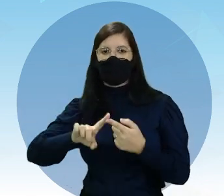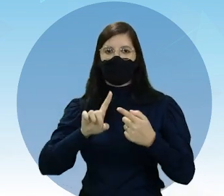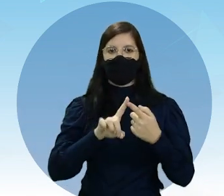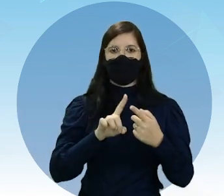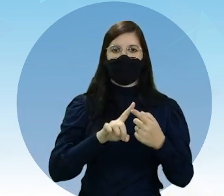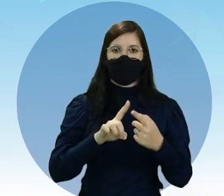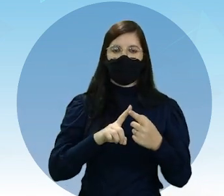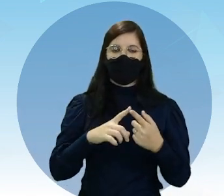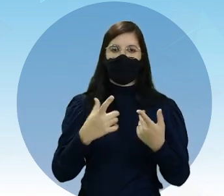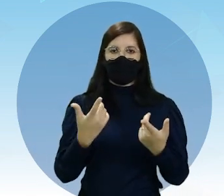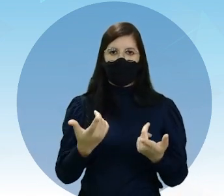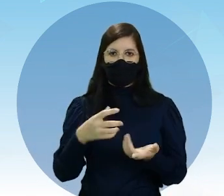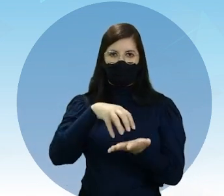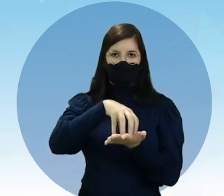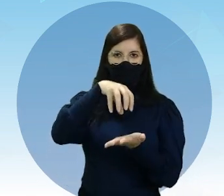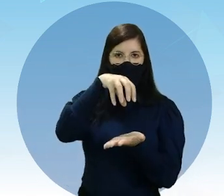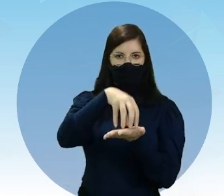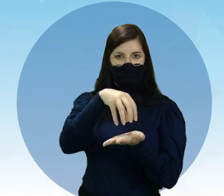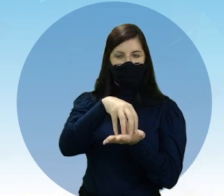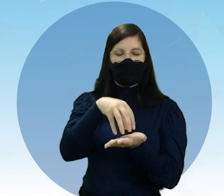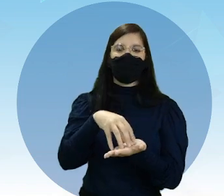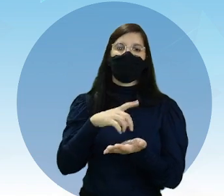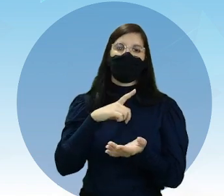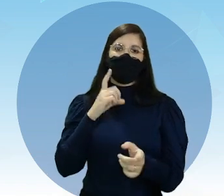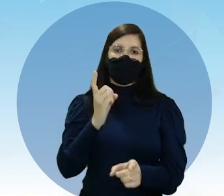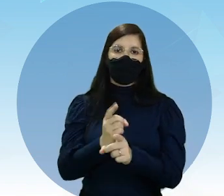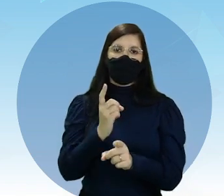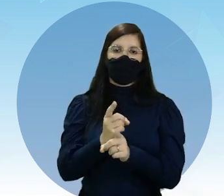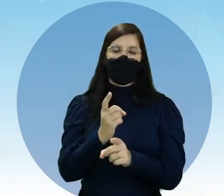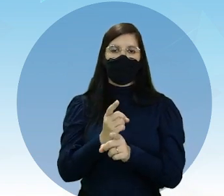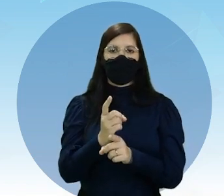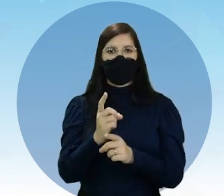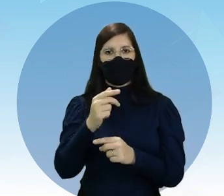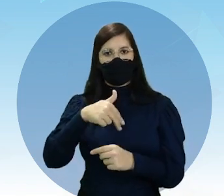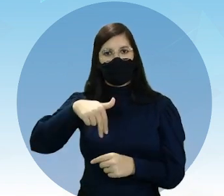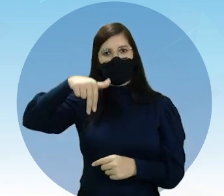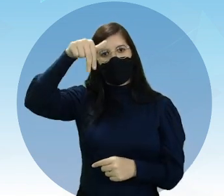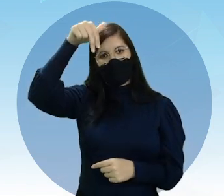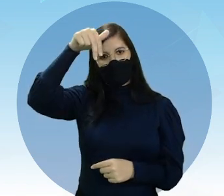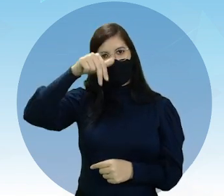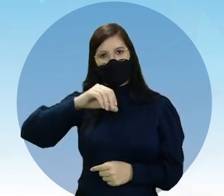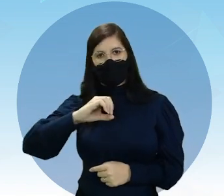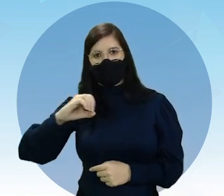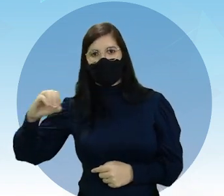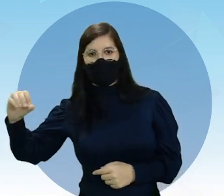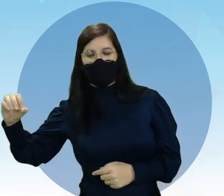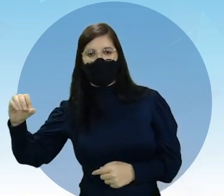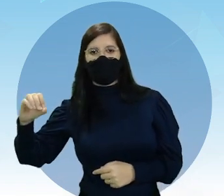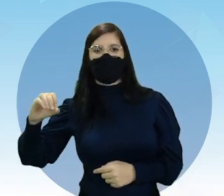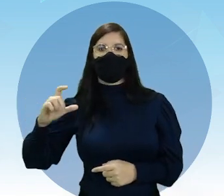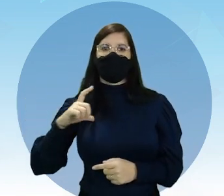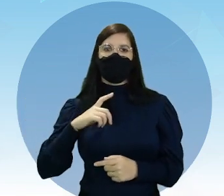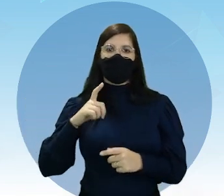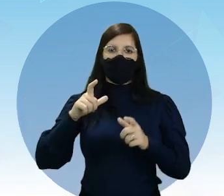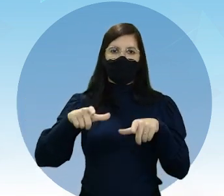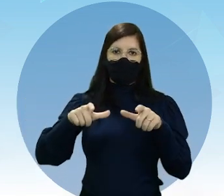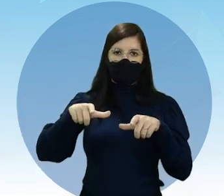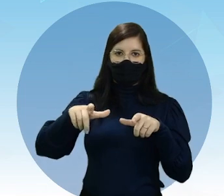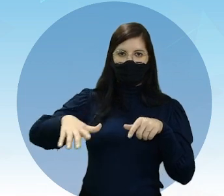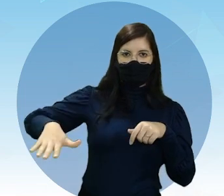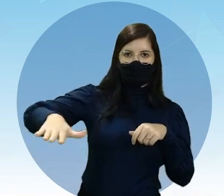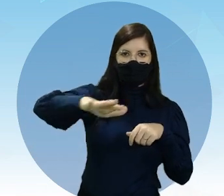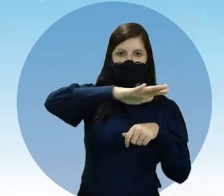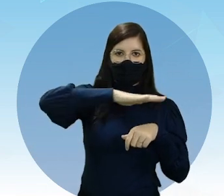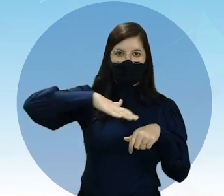porção do centro-oeste do continente e ao norte e noroeste vai ter planícies que vão